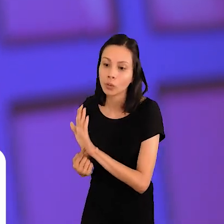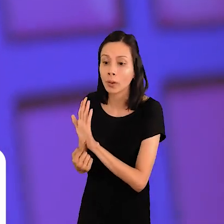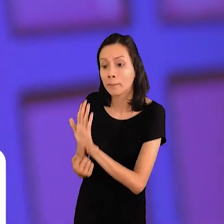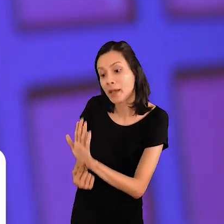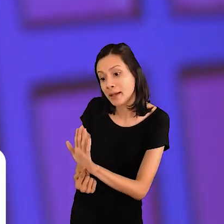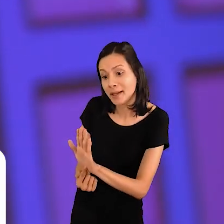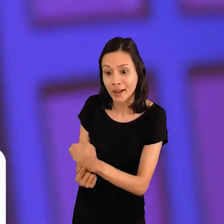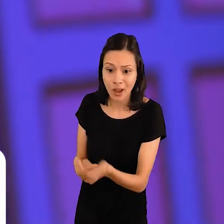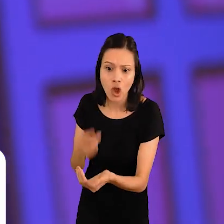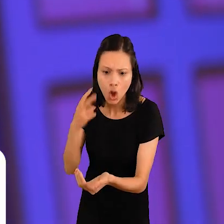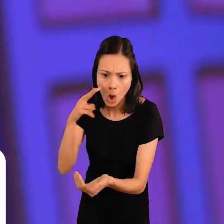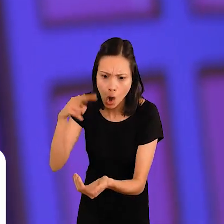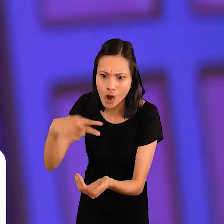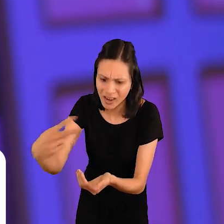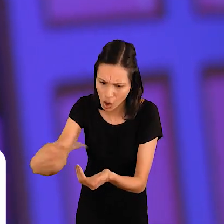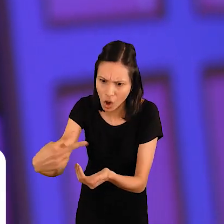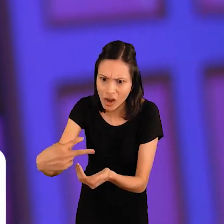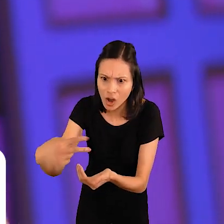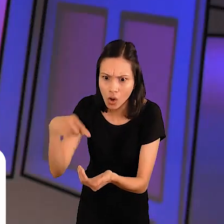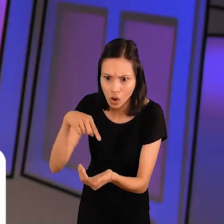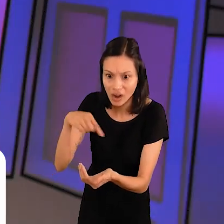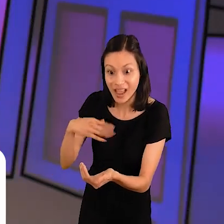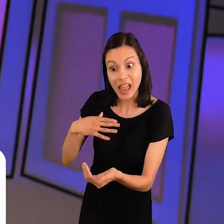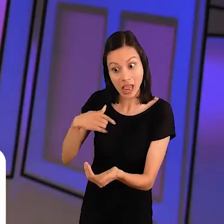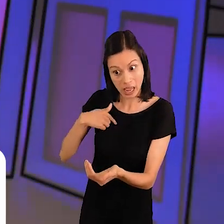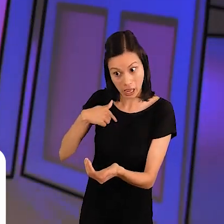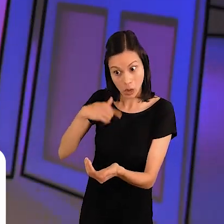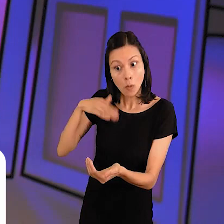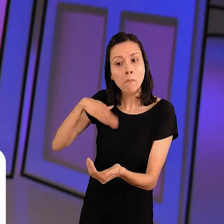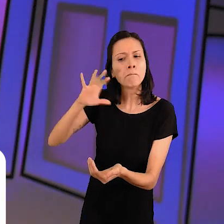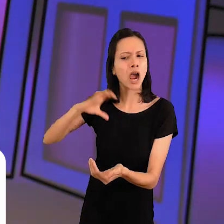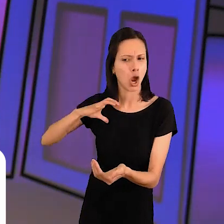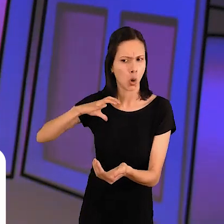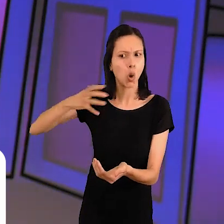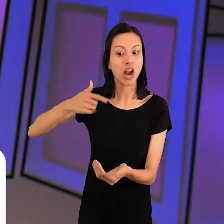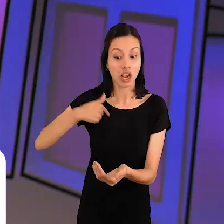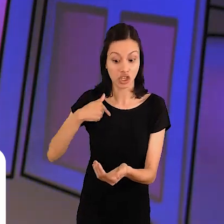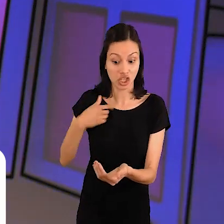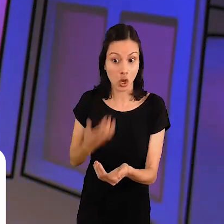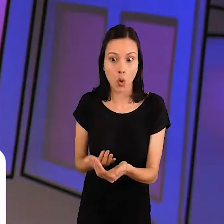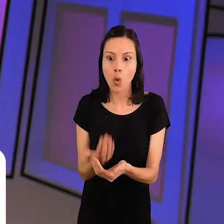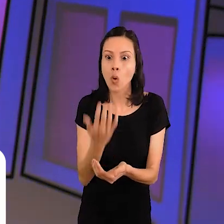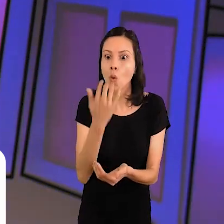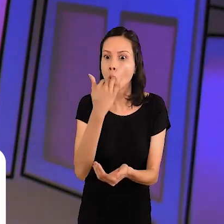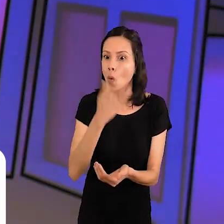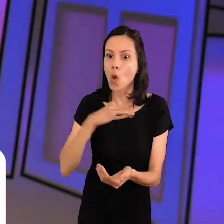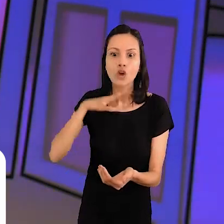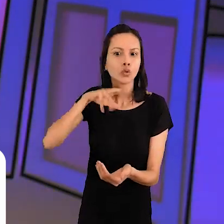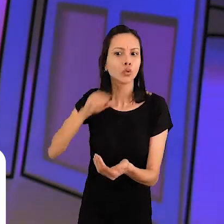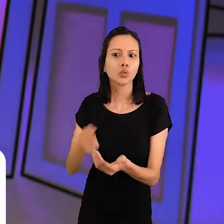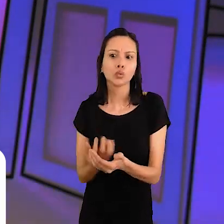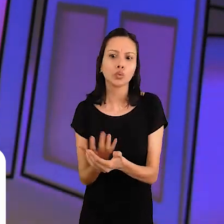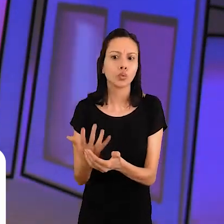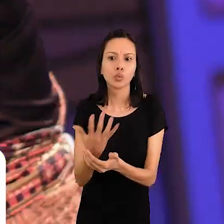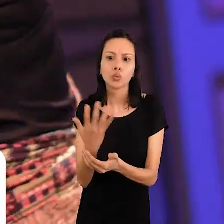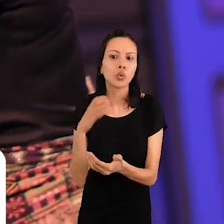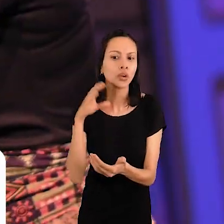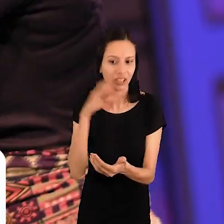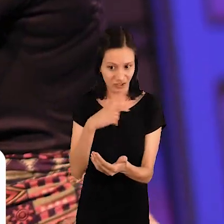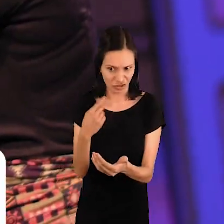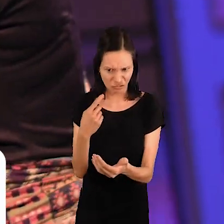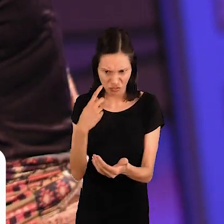Vejam, eu serei o mais corajoso. Eu vou tomar este mingau fumegante. Estão vendo?